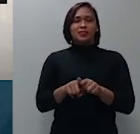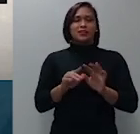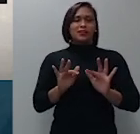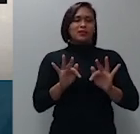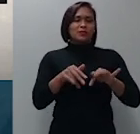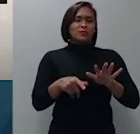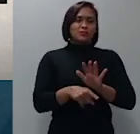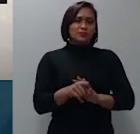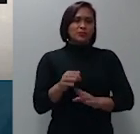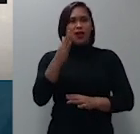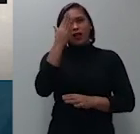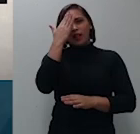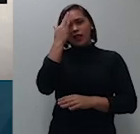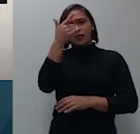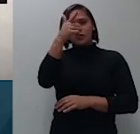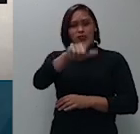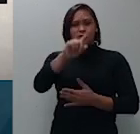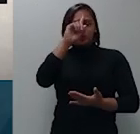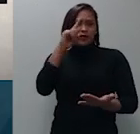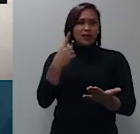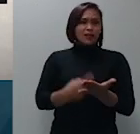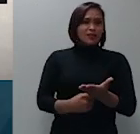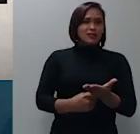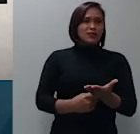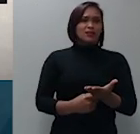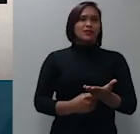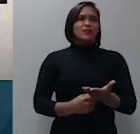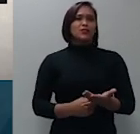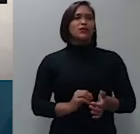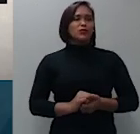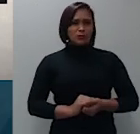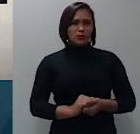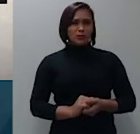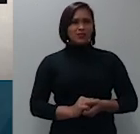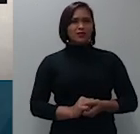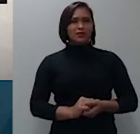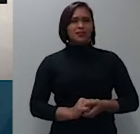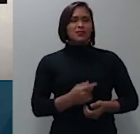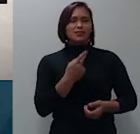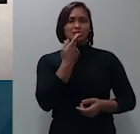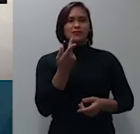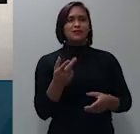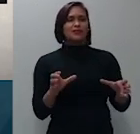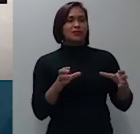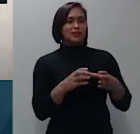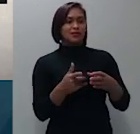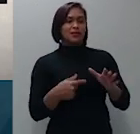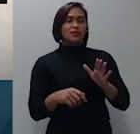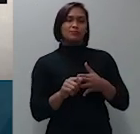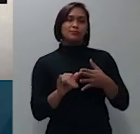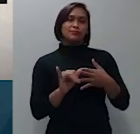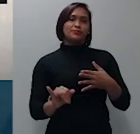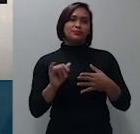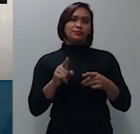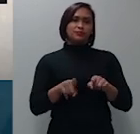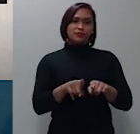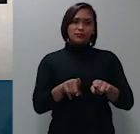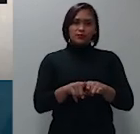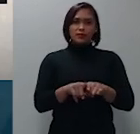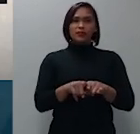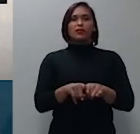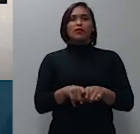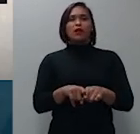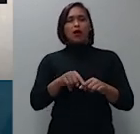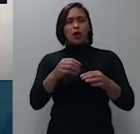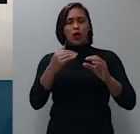da decisão singular na hora gravada na terceira lauda do material que encamei a vossas excelências eu